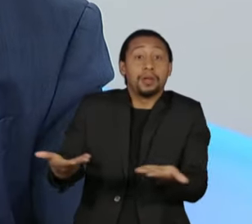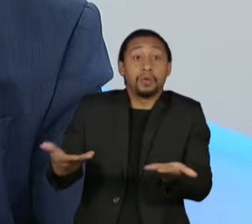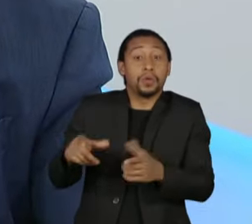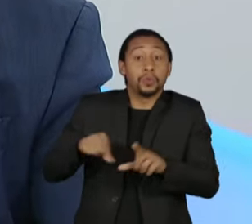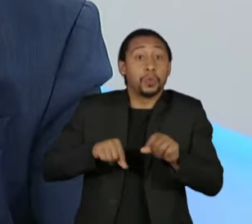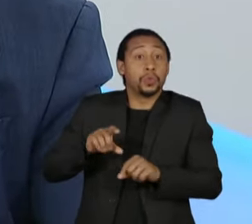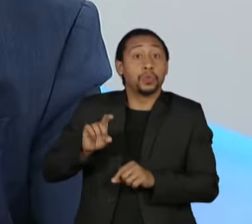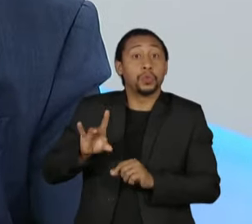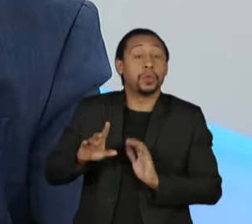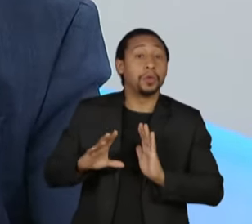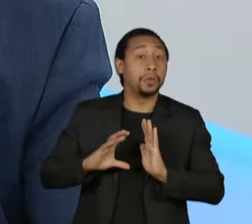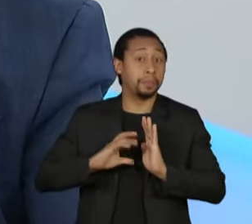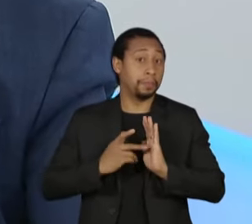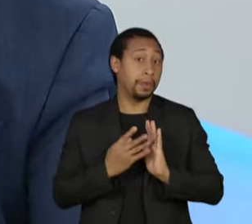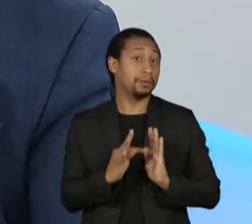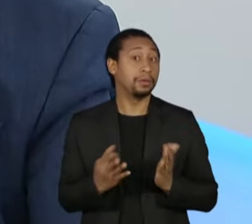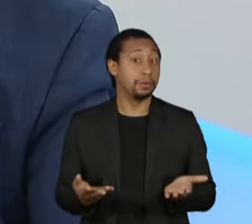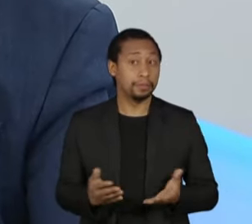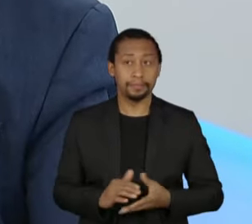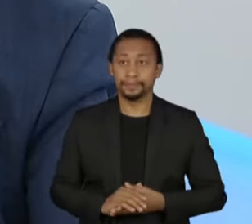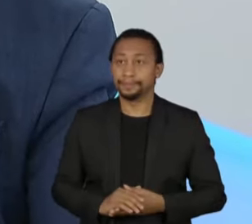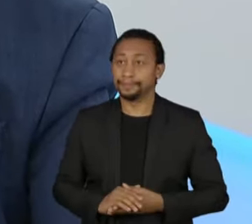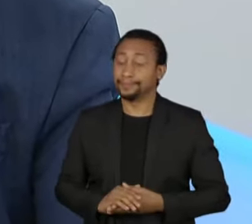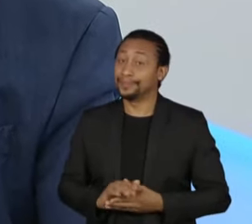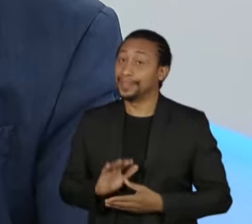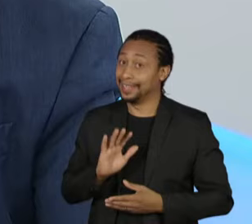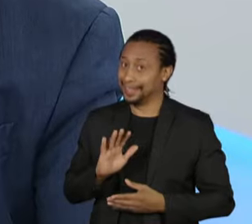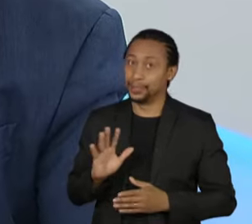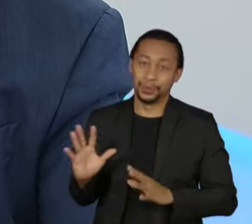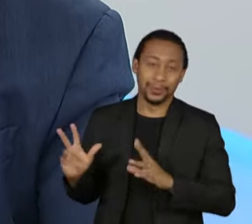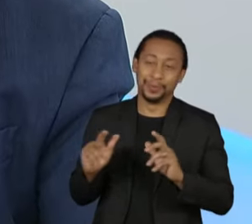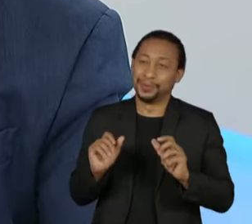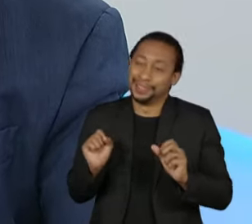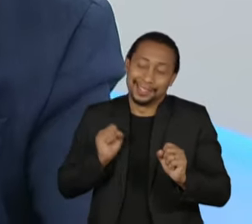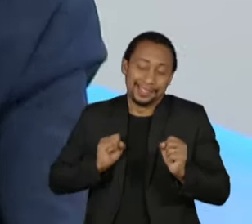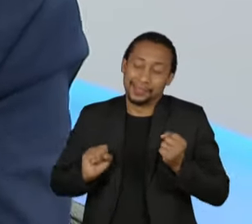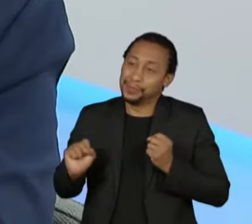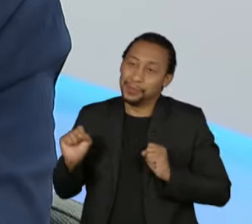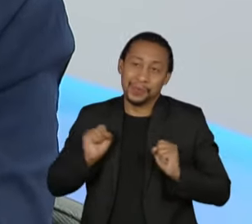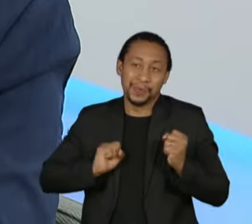porque está todo mundo ansioso, ansioso para saber quem vai ser ministro, ansioso para